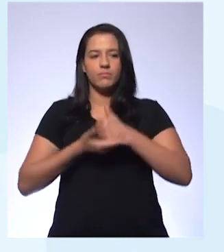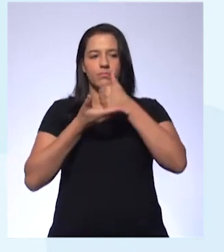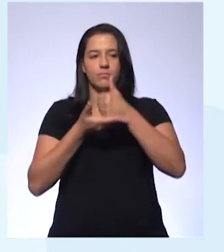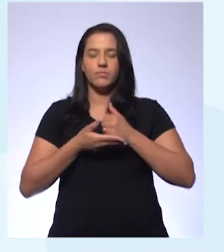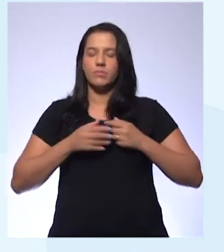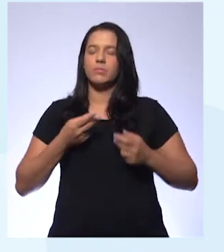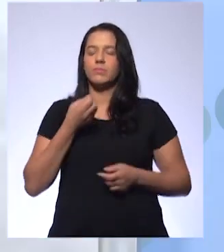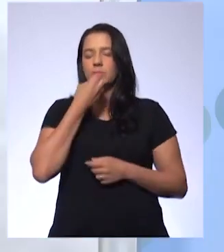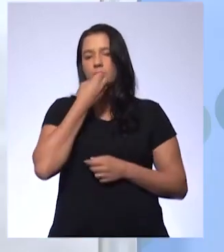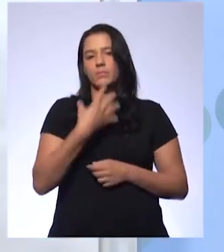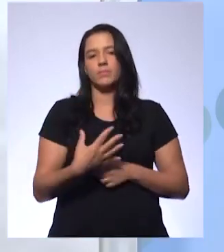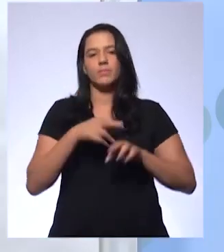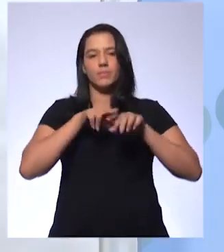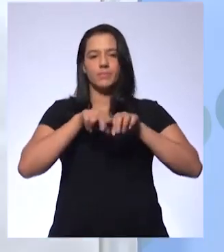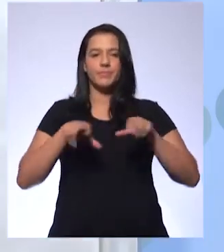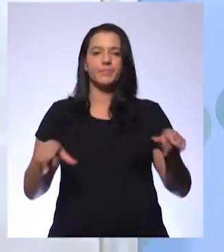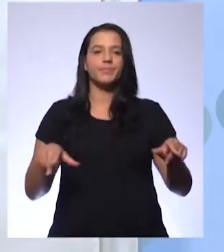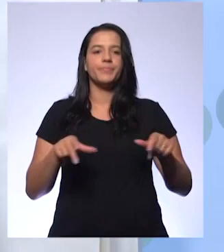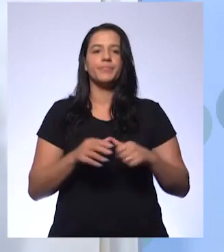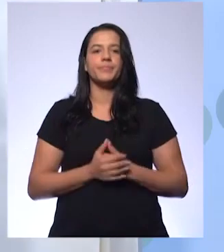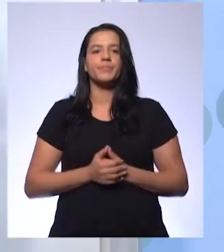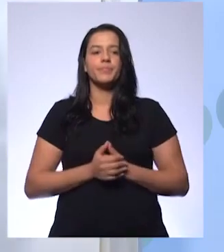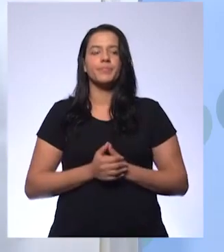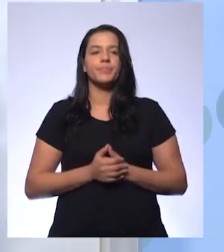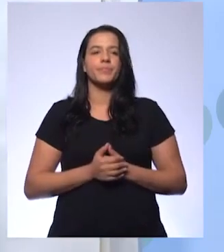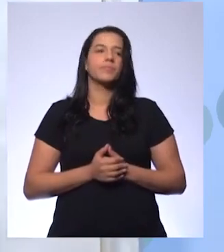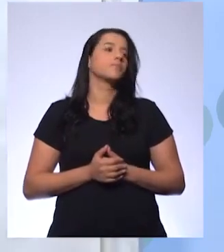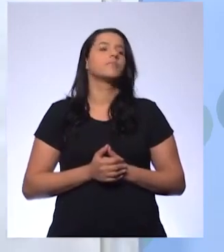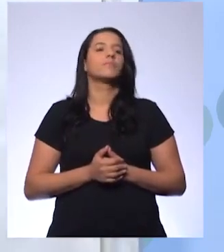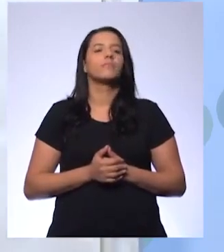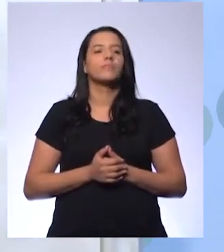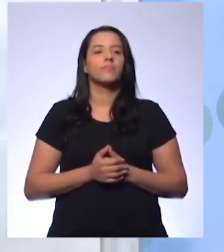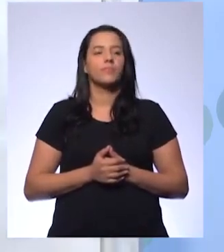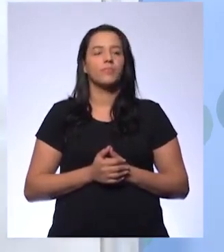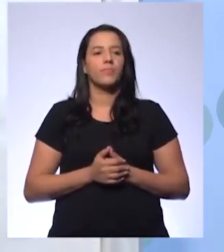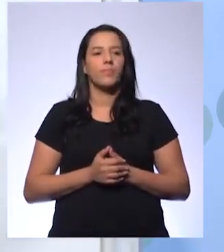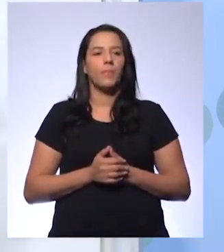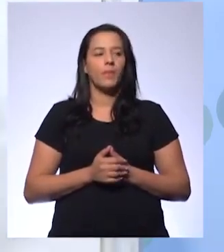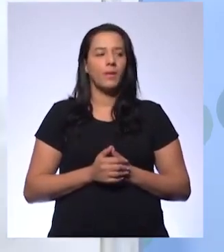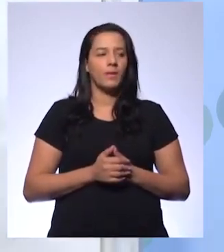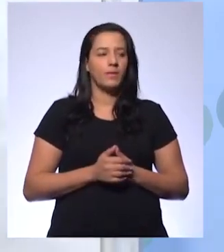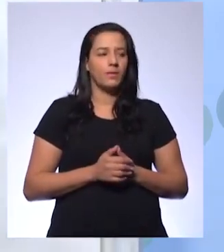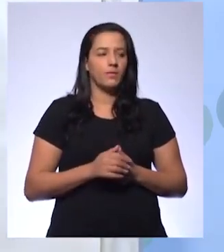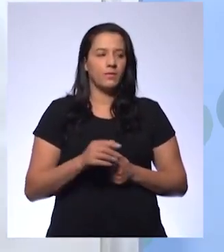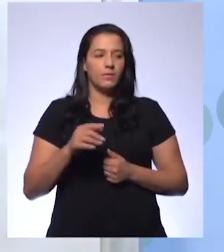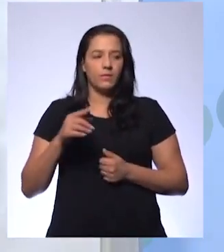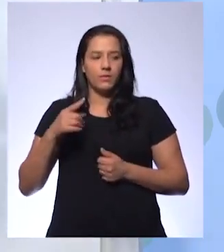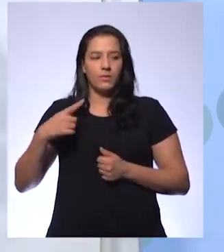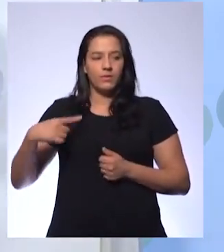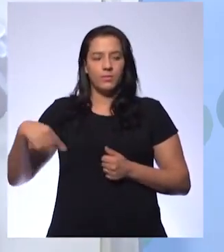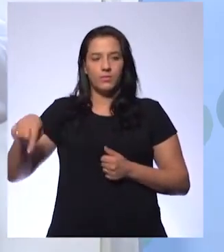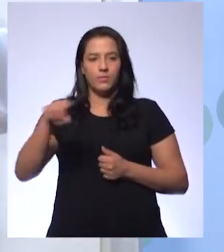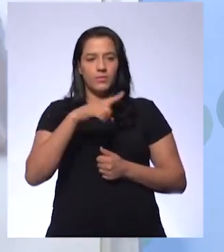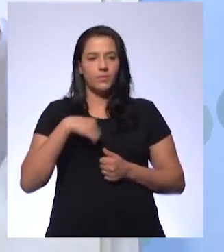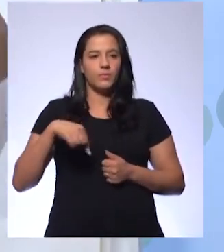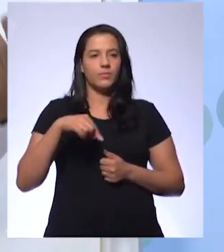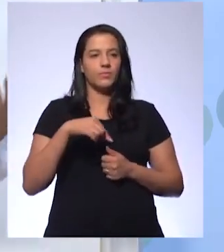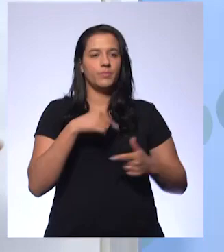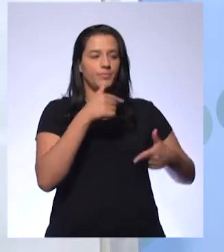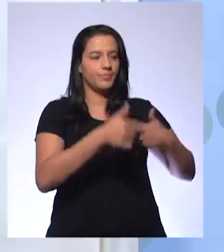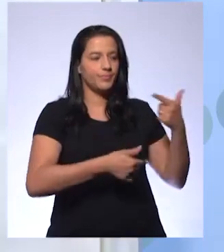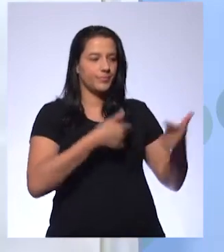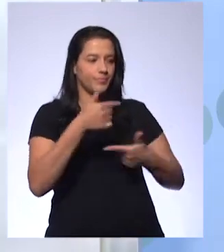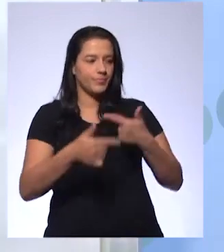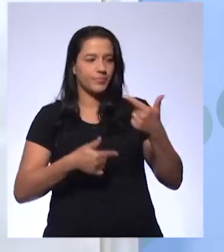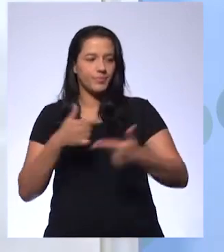-sucedidas. Muito bem. Então a gente vai trabalhar essas três habilidades, parte delas. A gente não vai trabalhar todas em sua